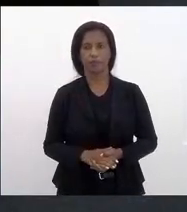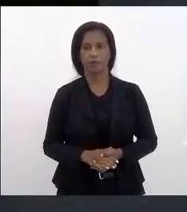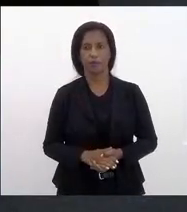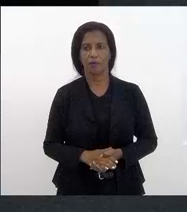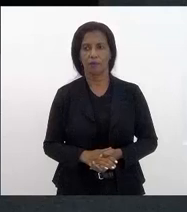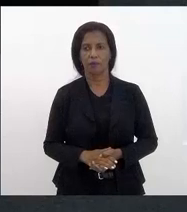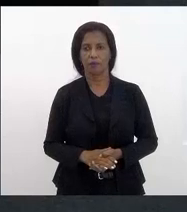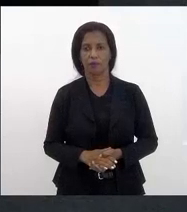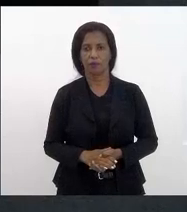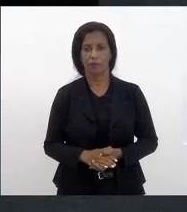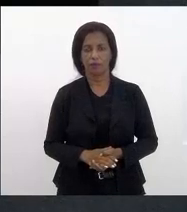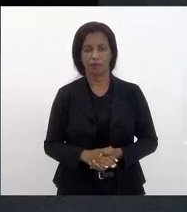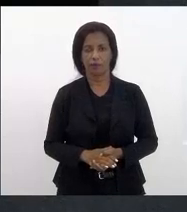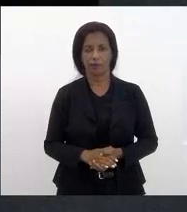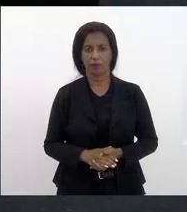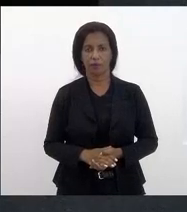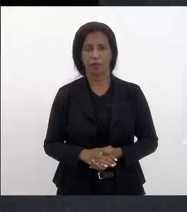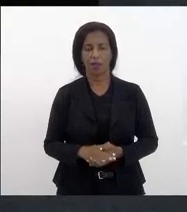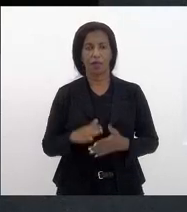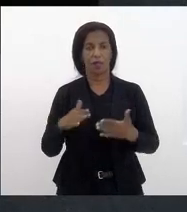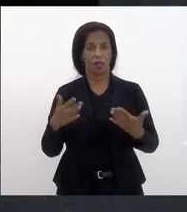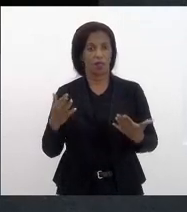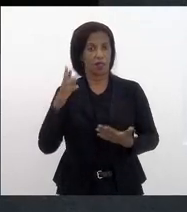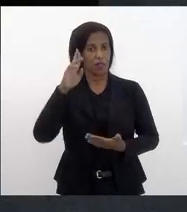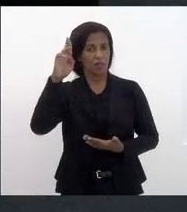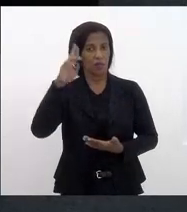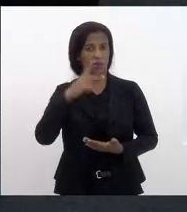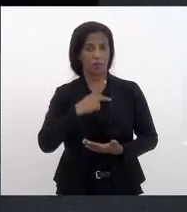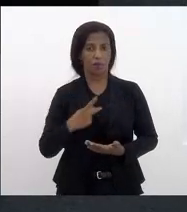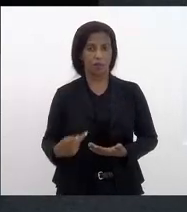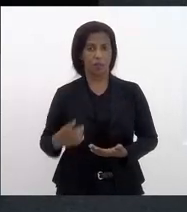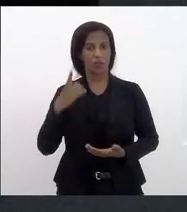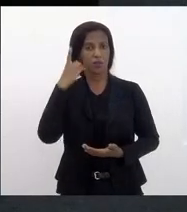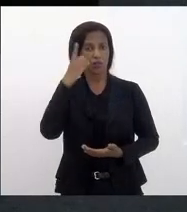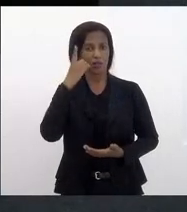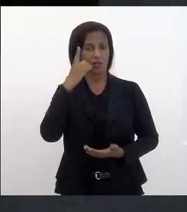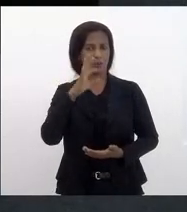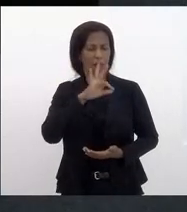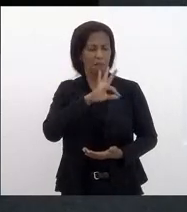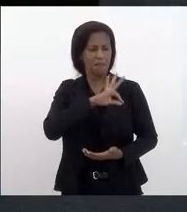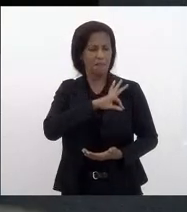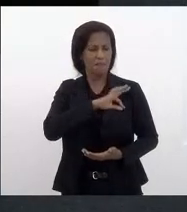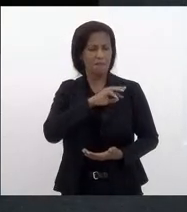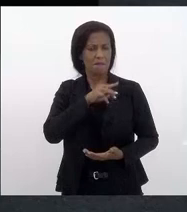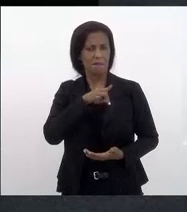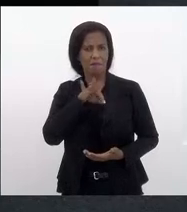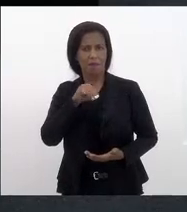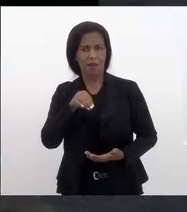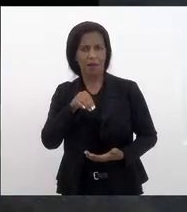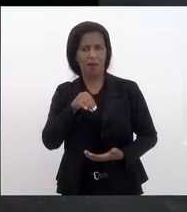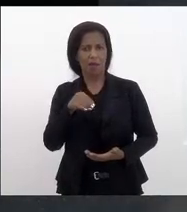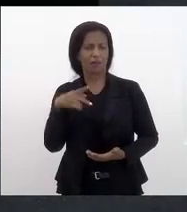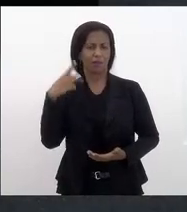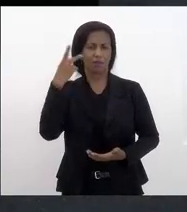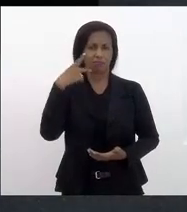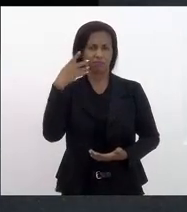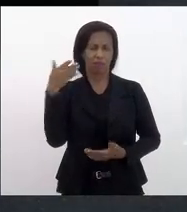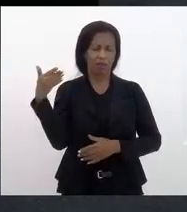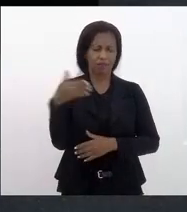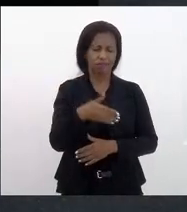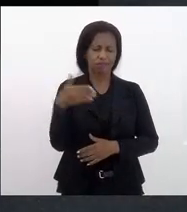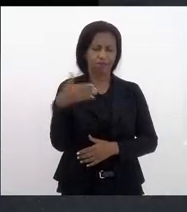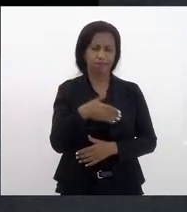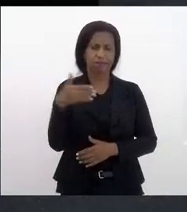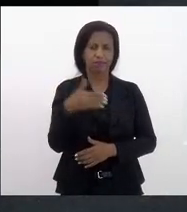é que a deputada Marta Rocha, uma das mais assíduas parlamentares dessa